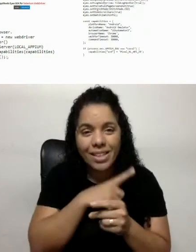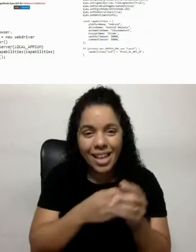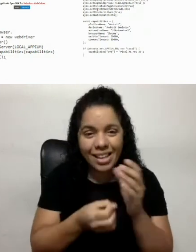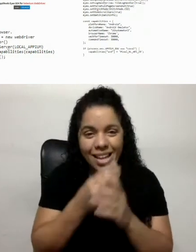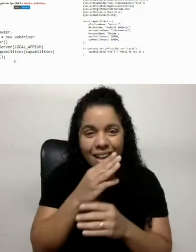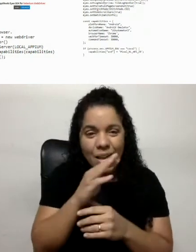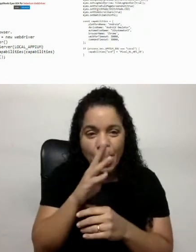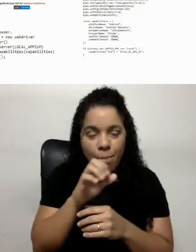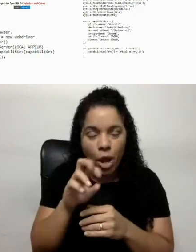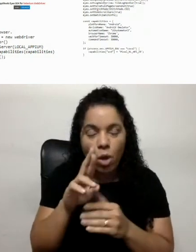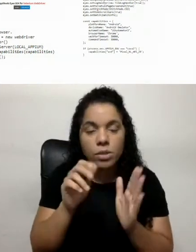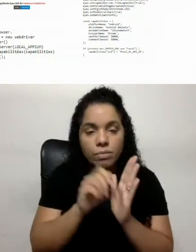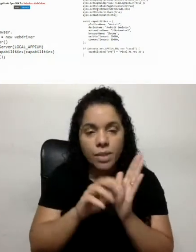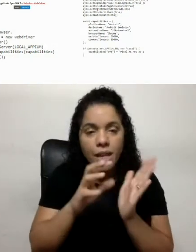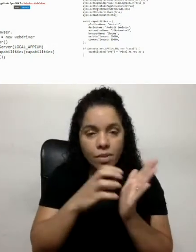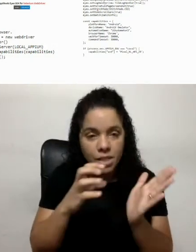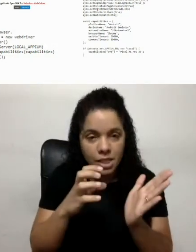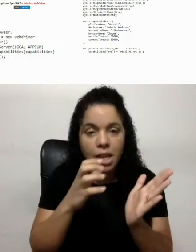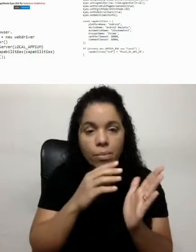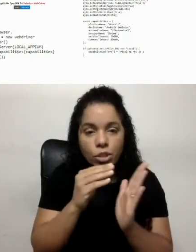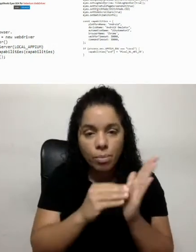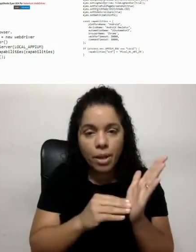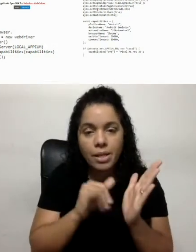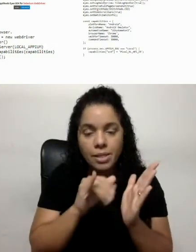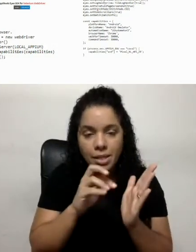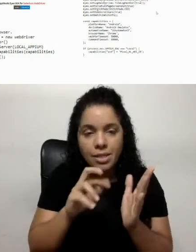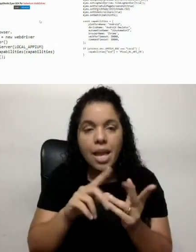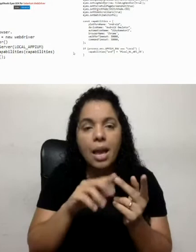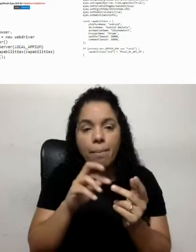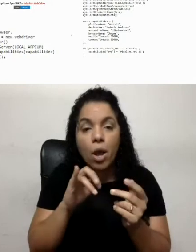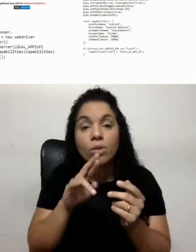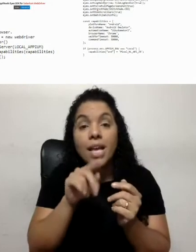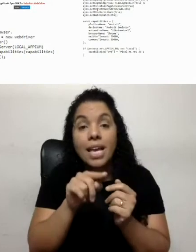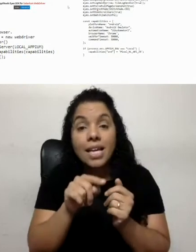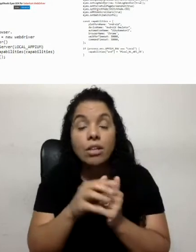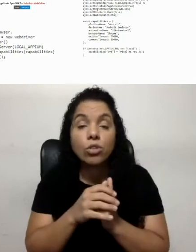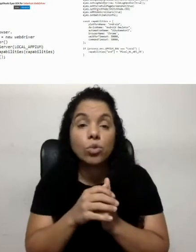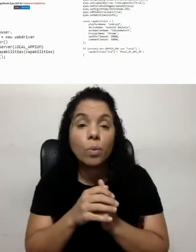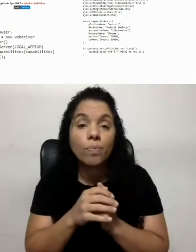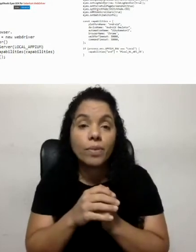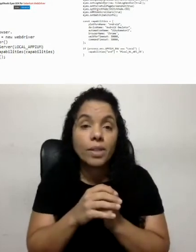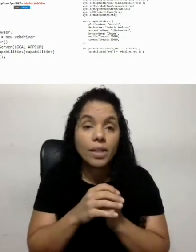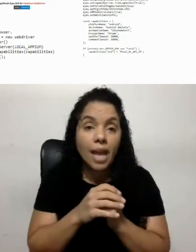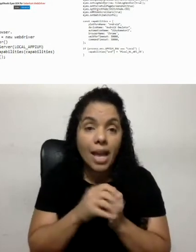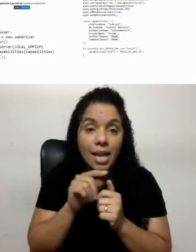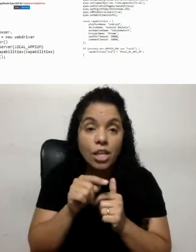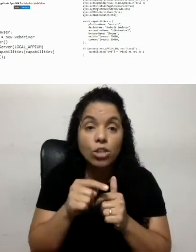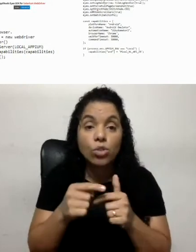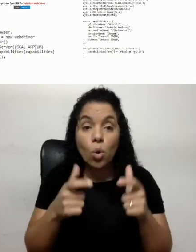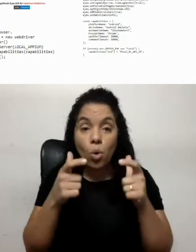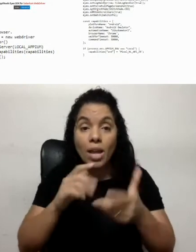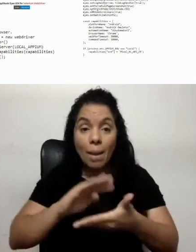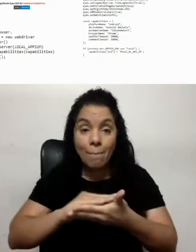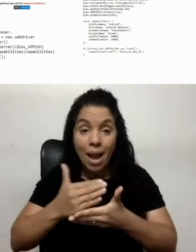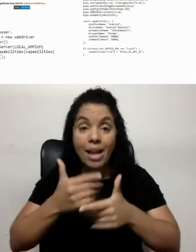escrevo esse script aqui para instanciar o nosso browser. Isso aqui seria a máquina local, tá? A gente